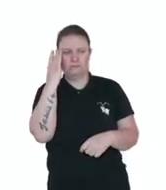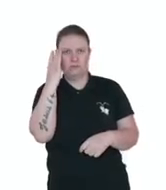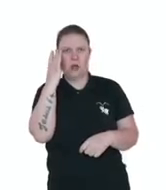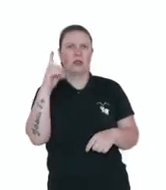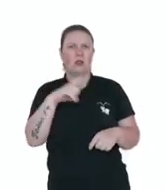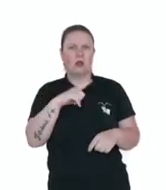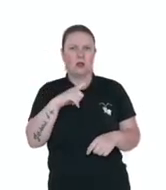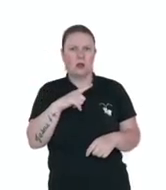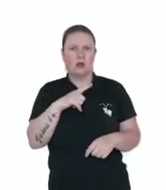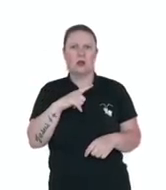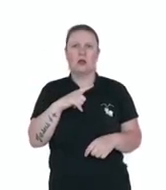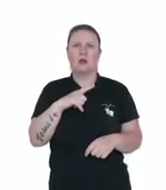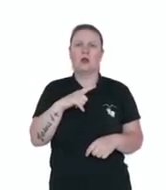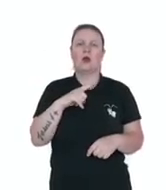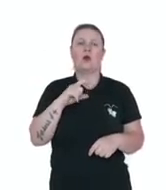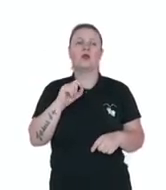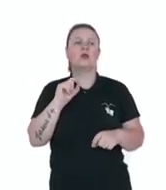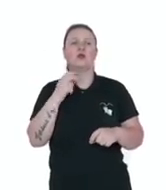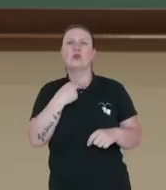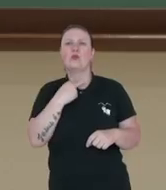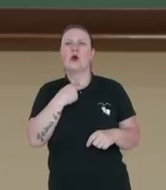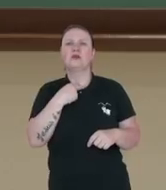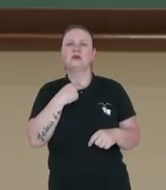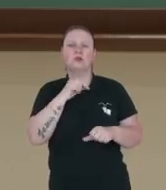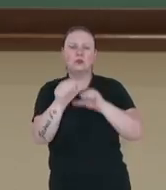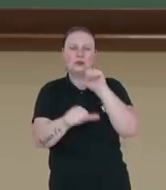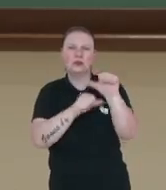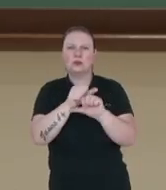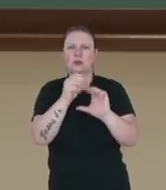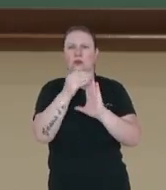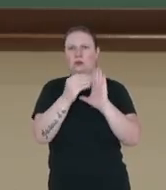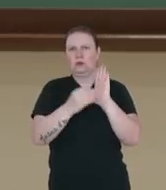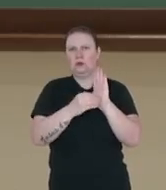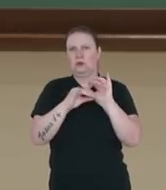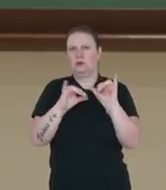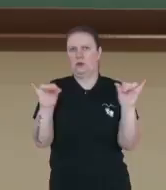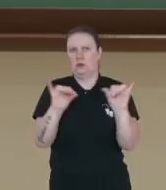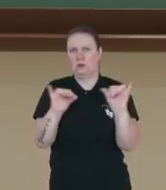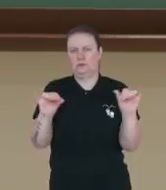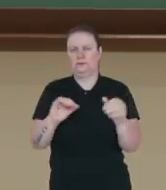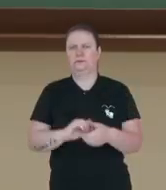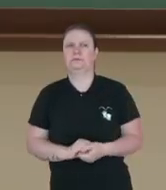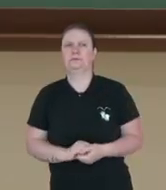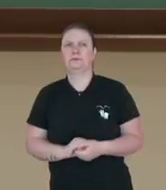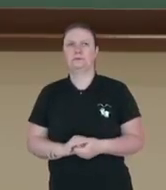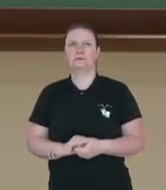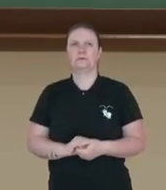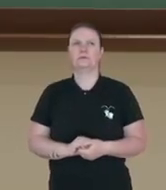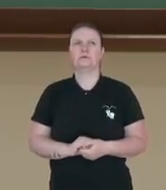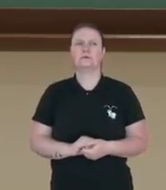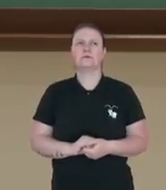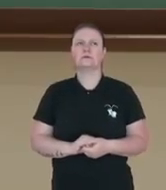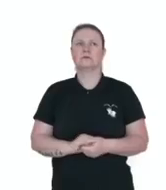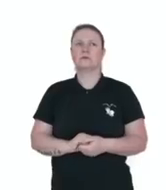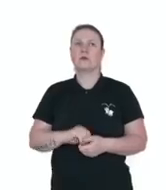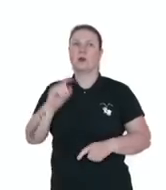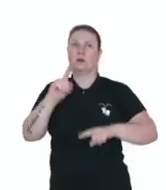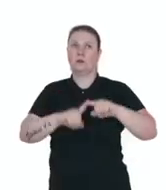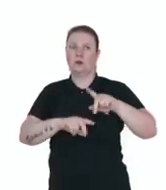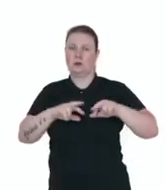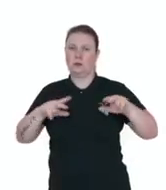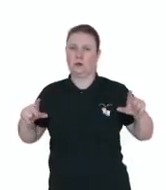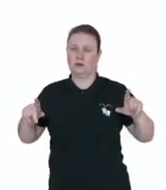de valor, sem alterar o conteúdo das informações trazidas pela matéria. O material